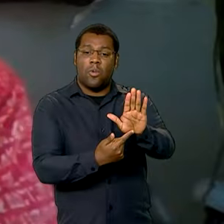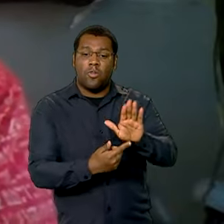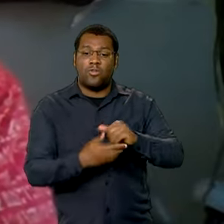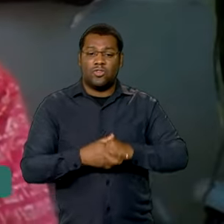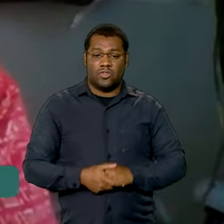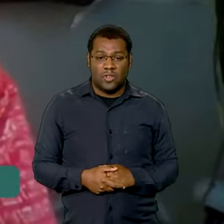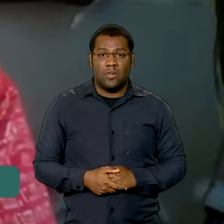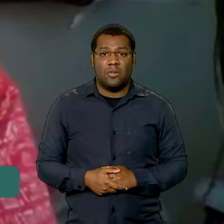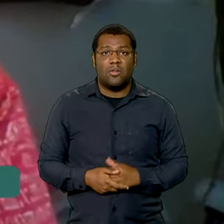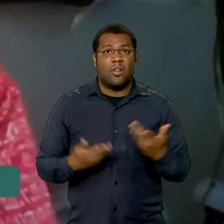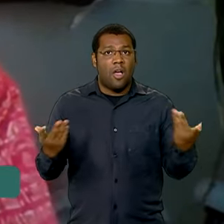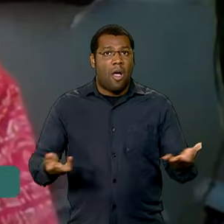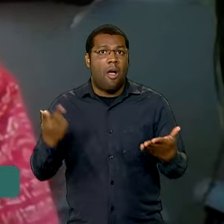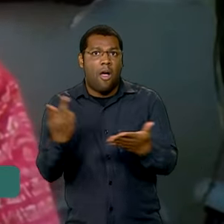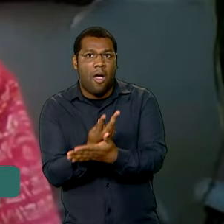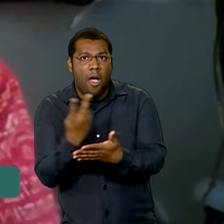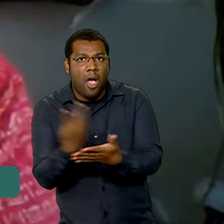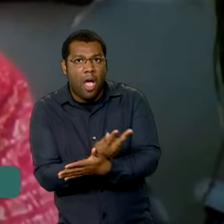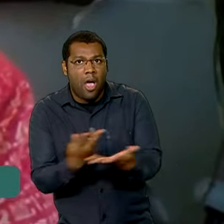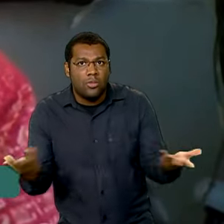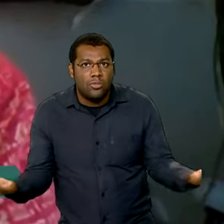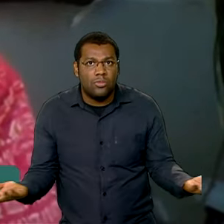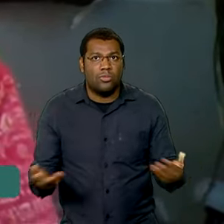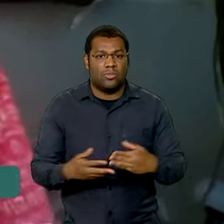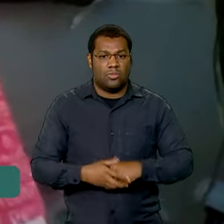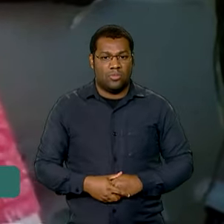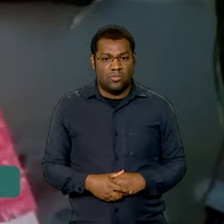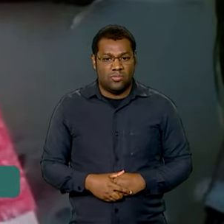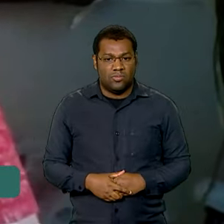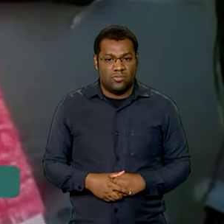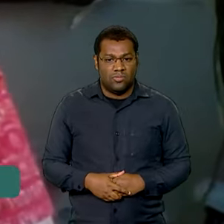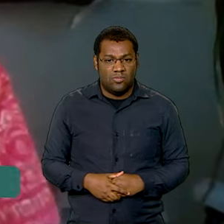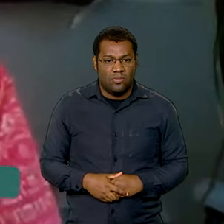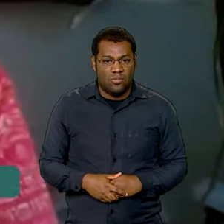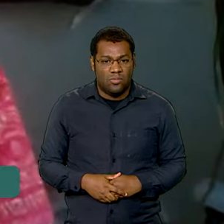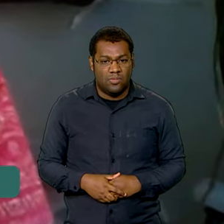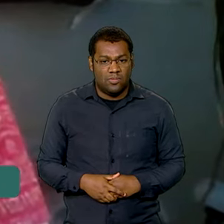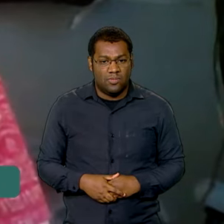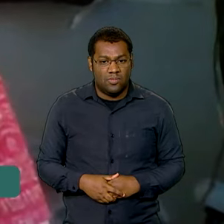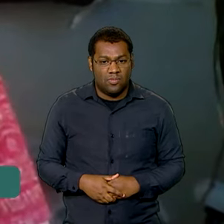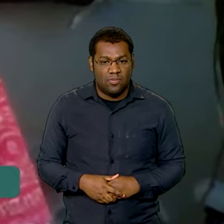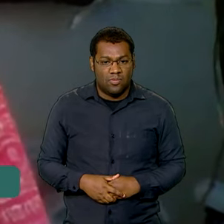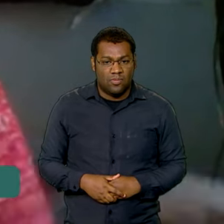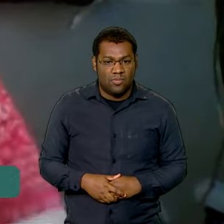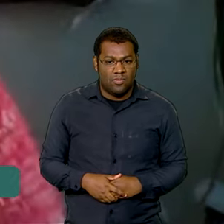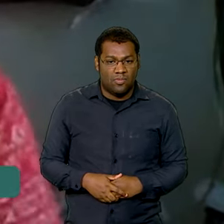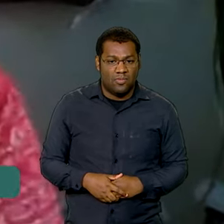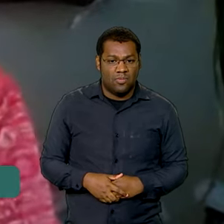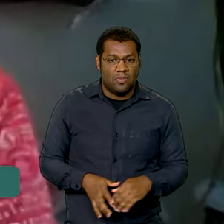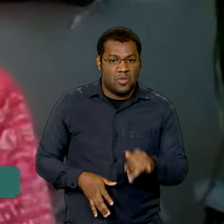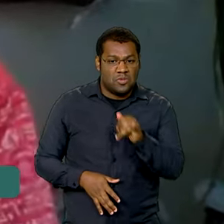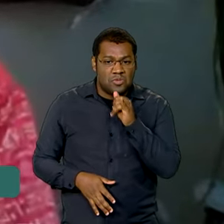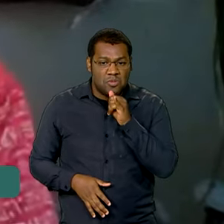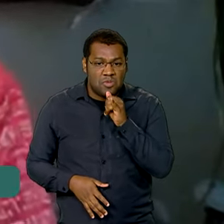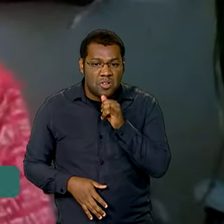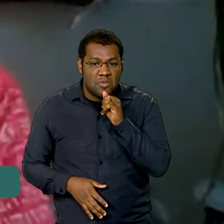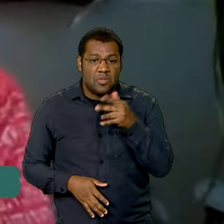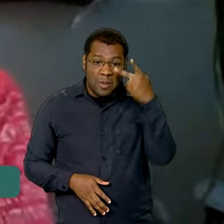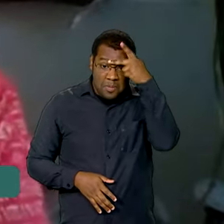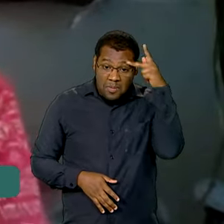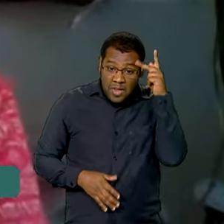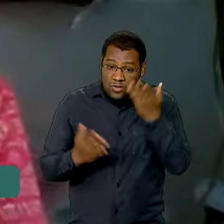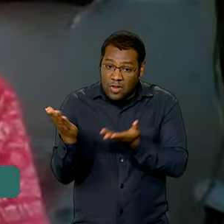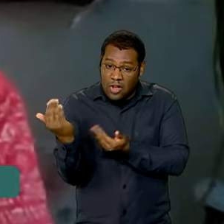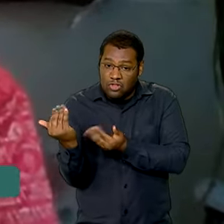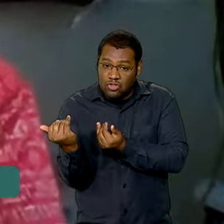acontecendo alguma coisa muito errada. É muito errado quando alguém sequestra o cartão da aposentadoria de uma